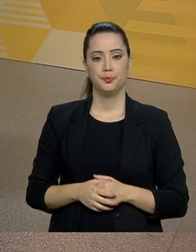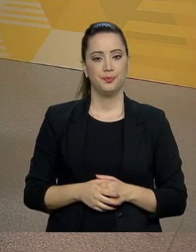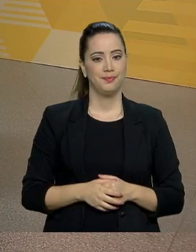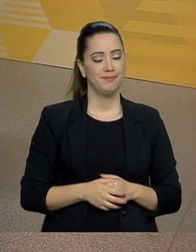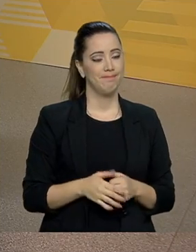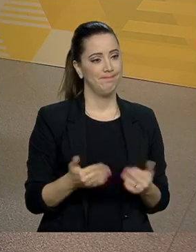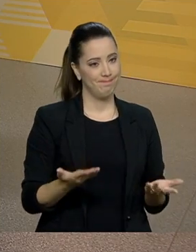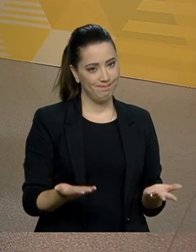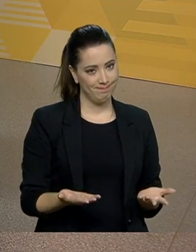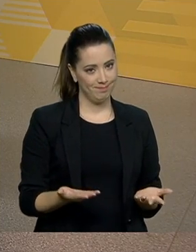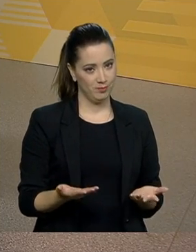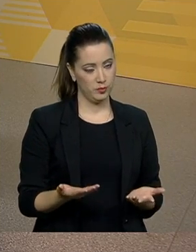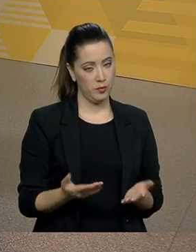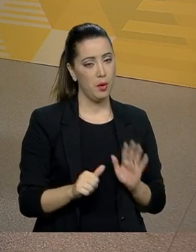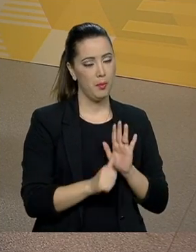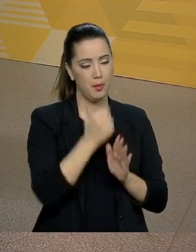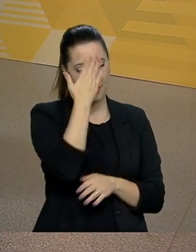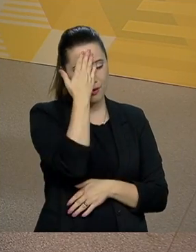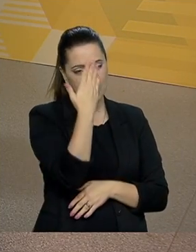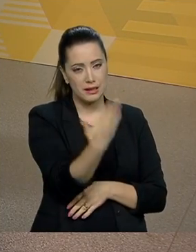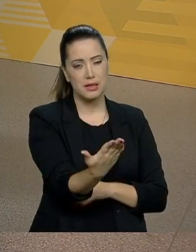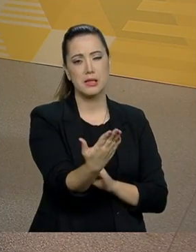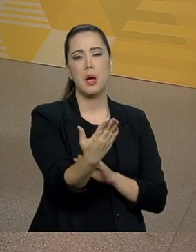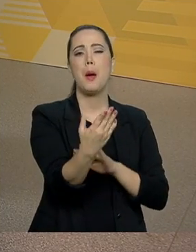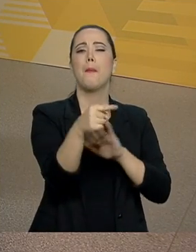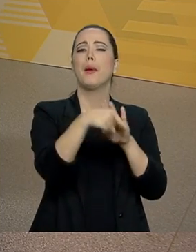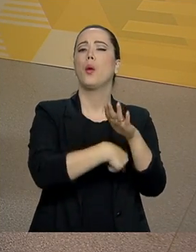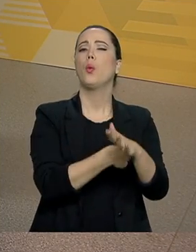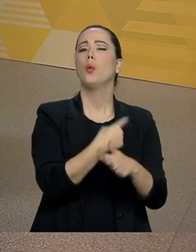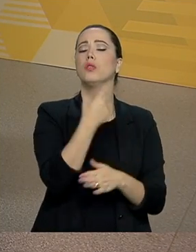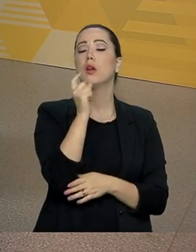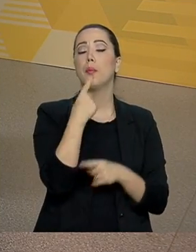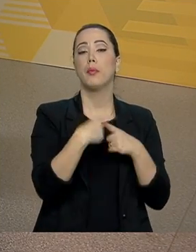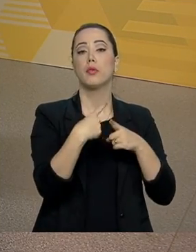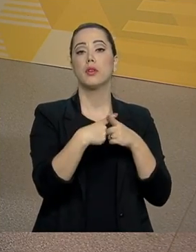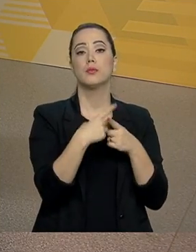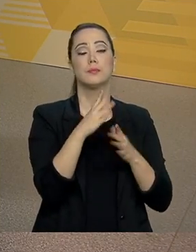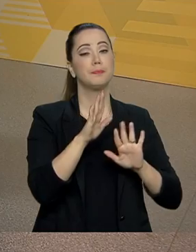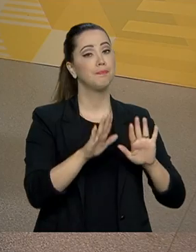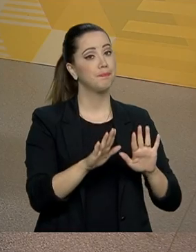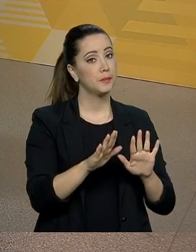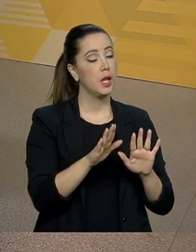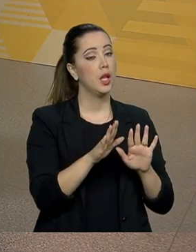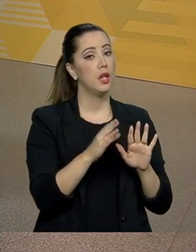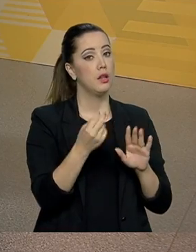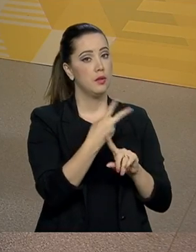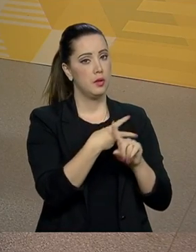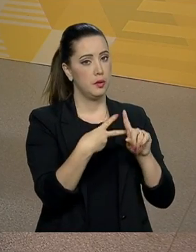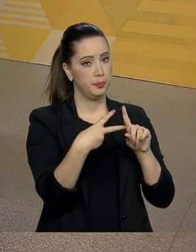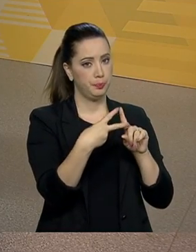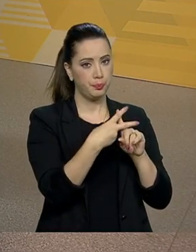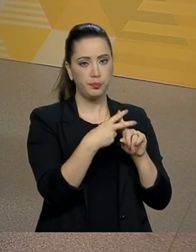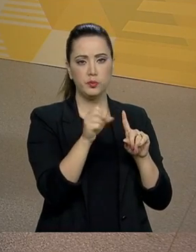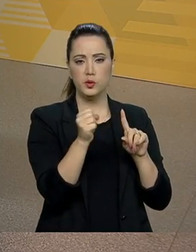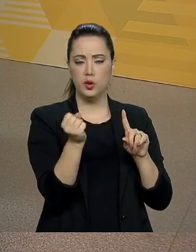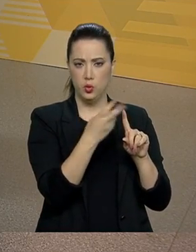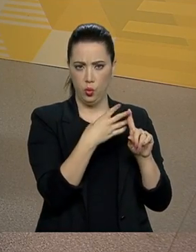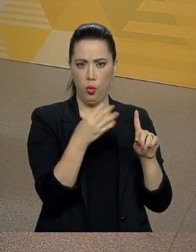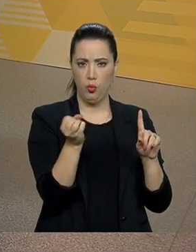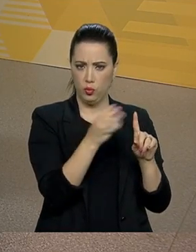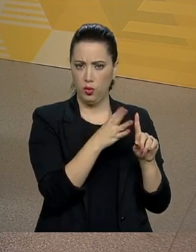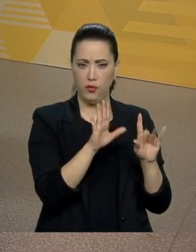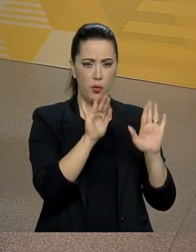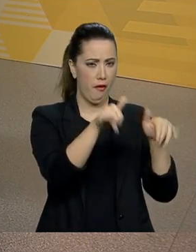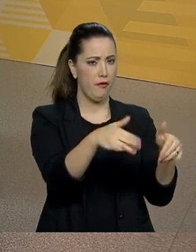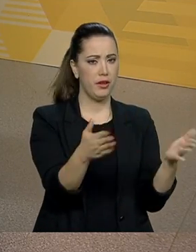Bom, Deise, primeiro agradecer até a pergunta, porque a reforma do nosso sistema previdenciário não é um